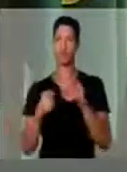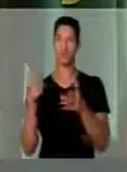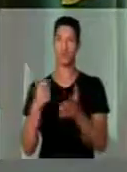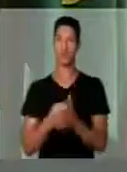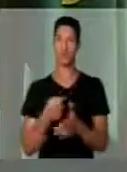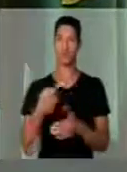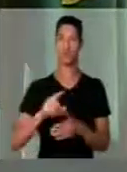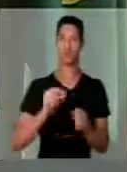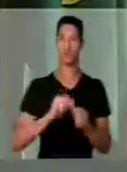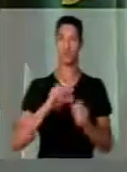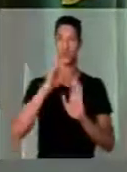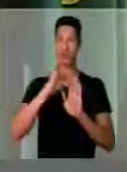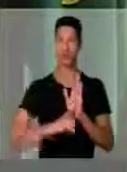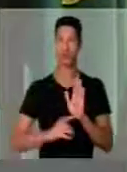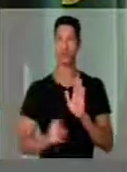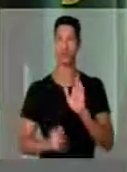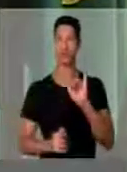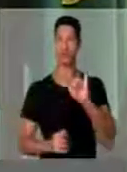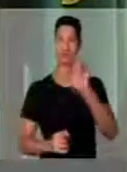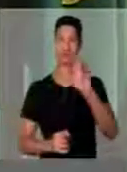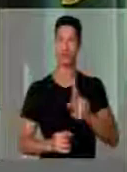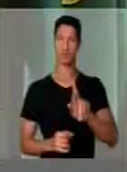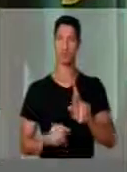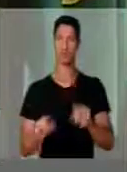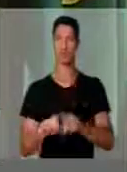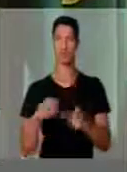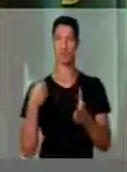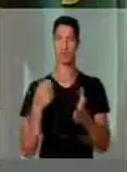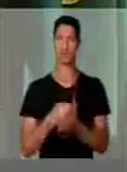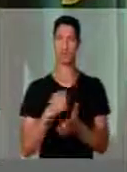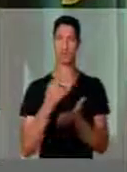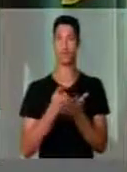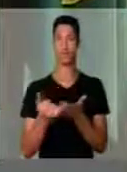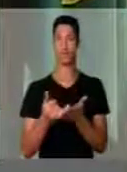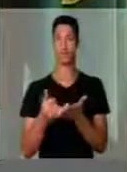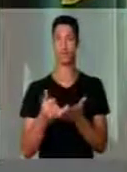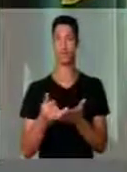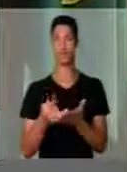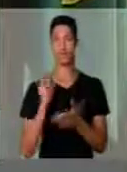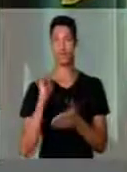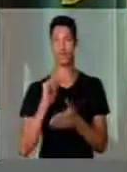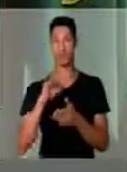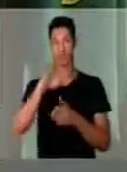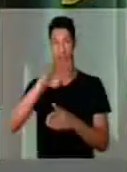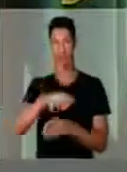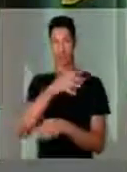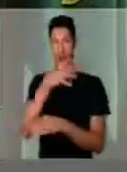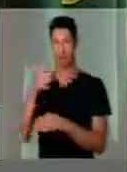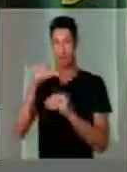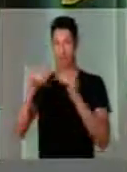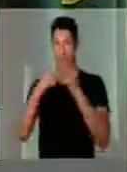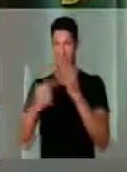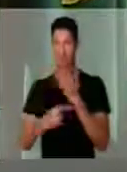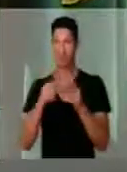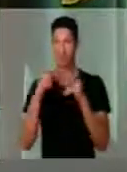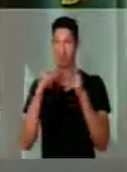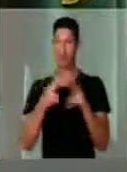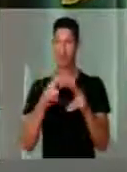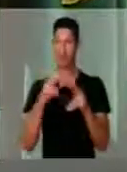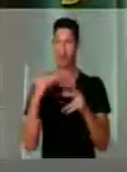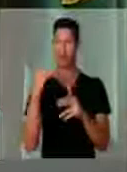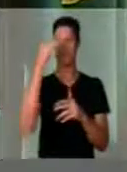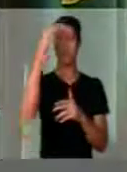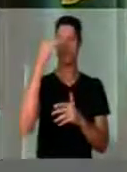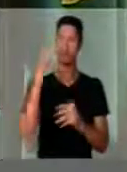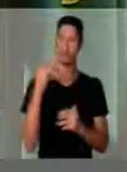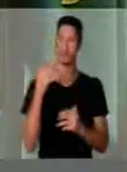ter que fazer a sua declaração de imposto de renda e pagar o imposto de renda. Se a tabela tivesse sido corrigida de acordo com os